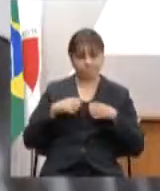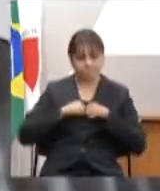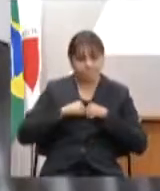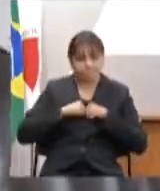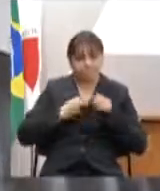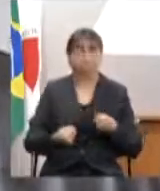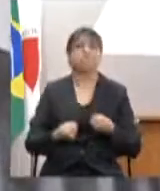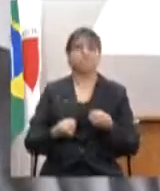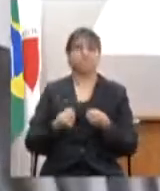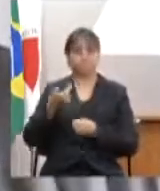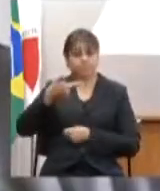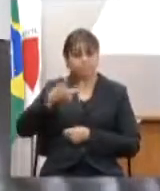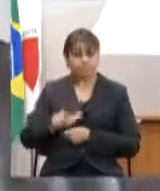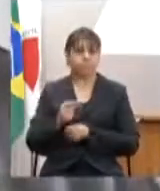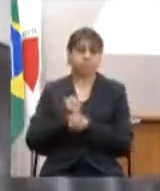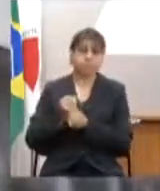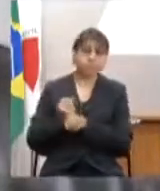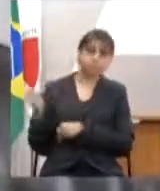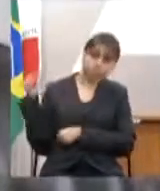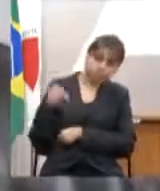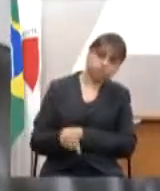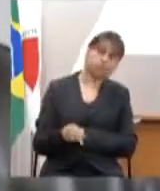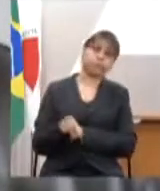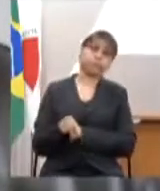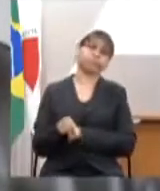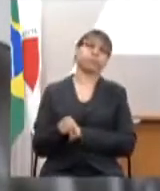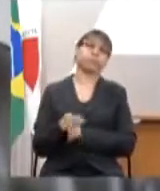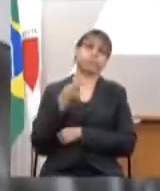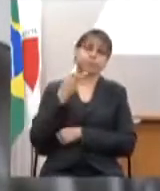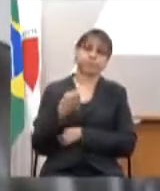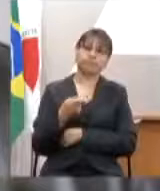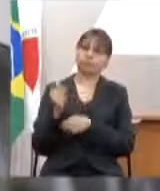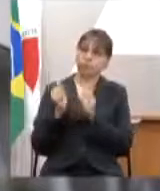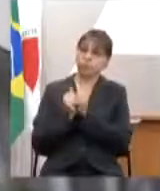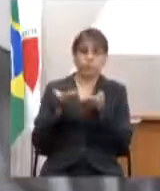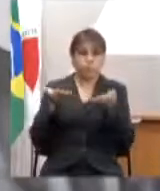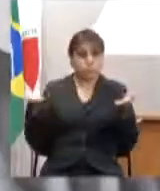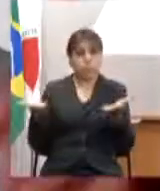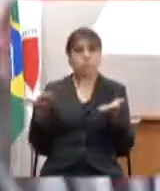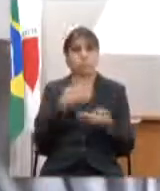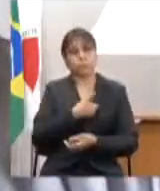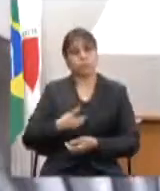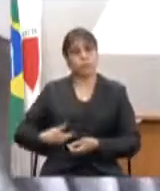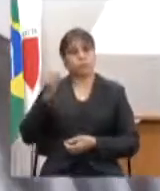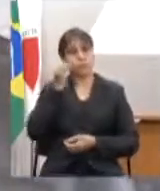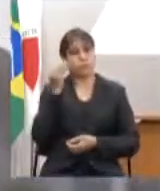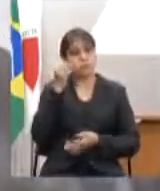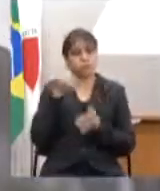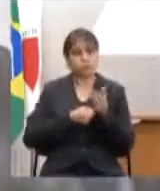por mais um ano tentando aqui junto ao poder público ao